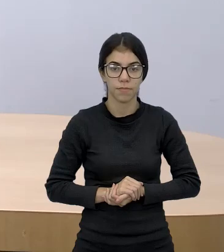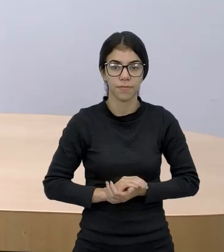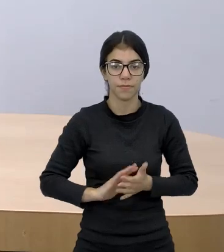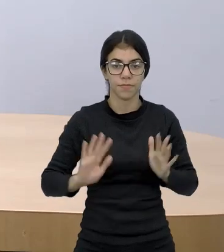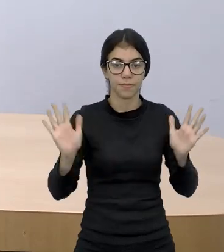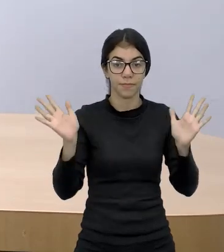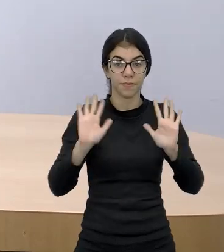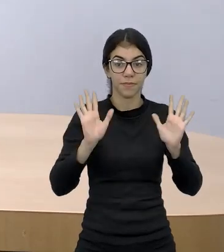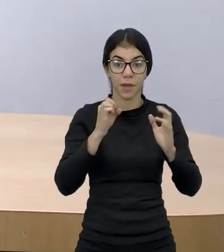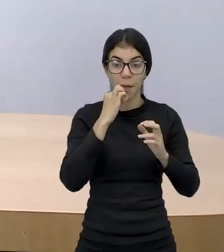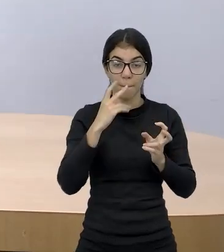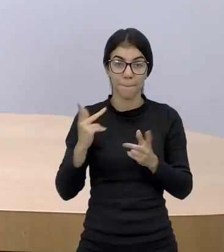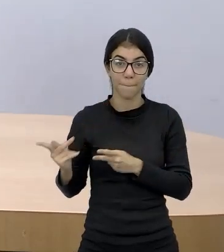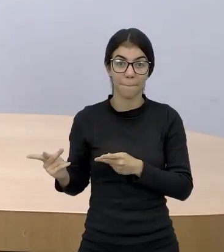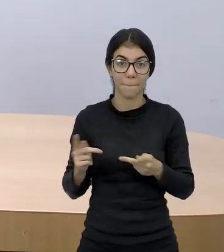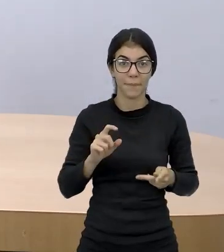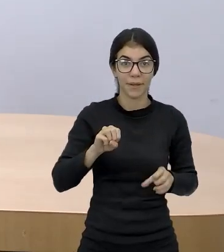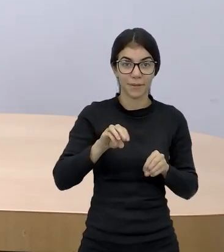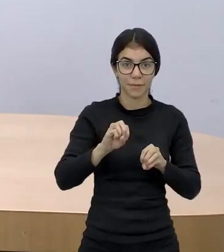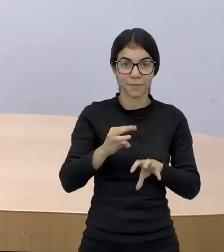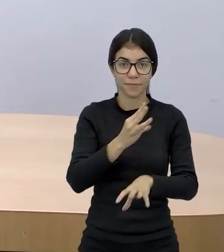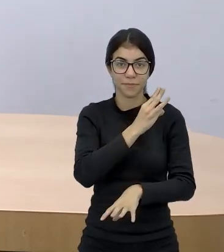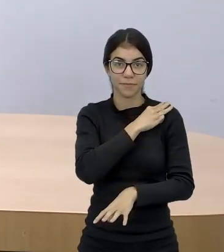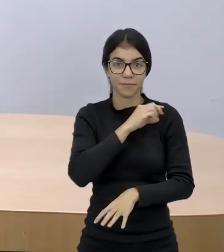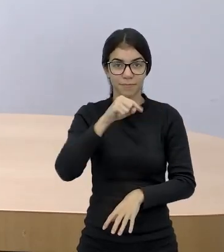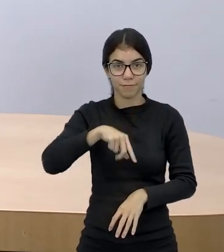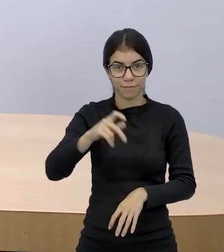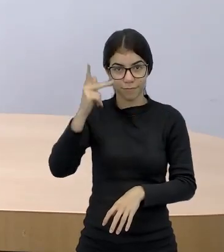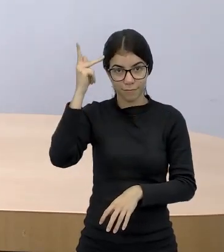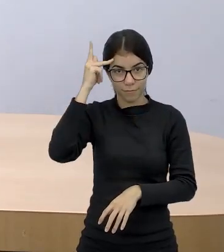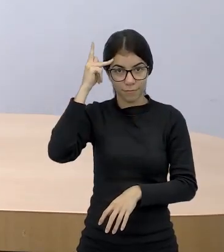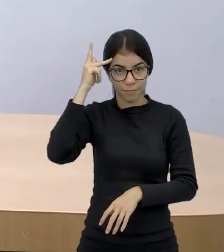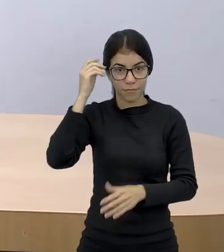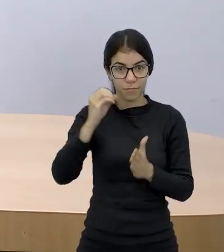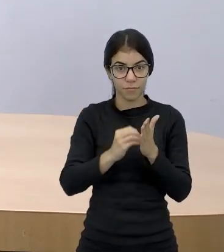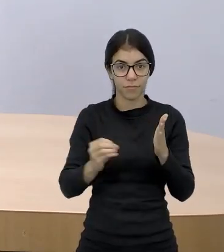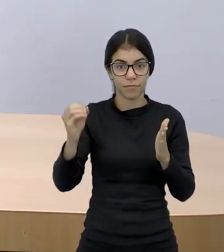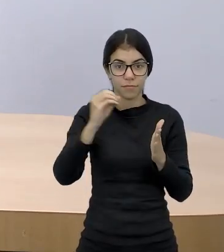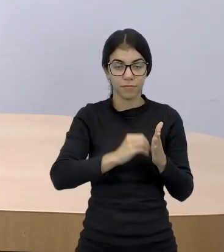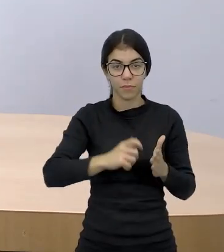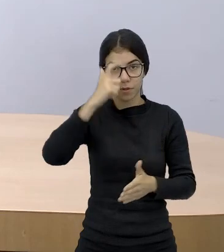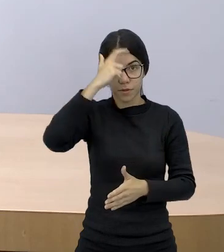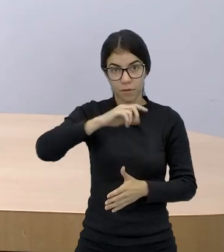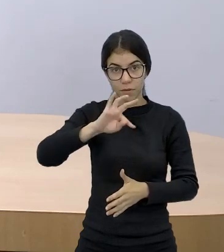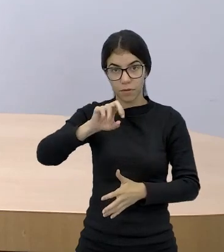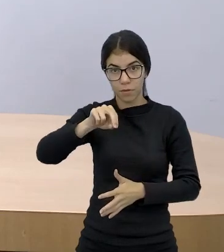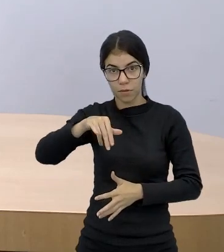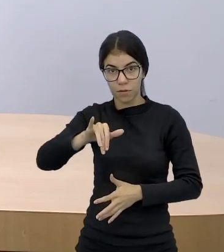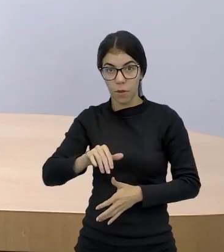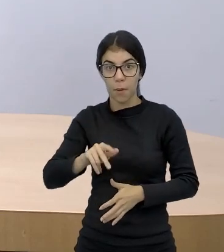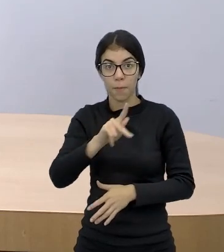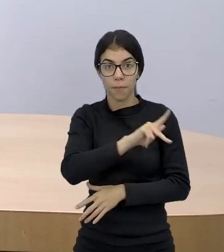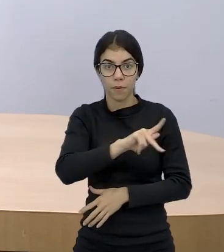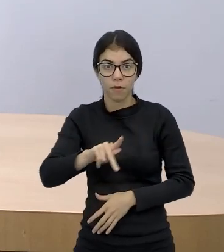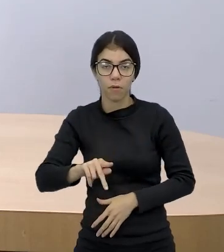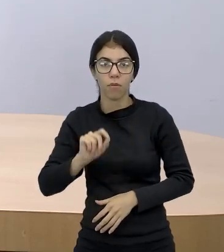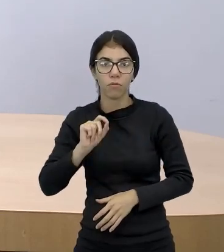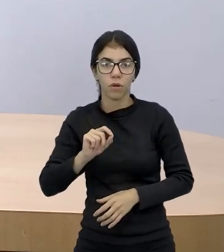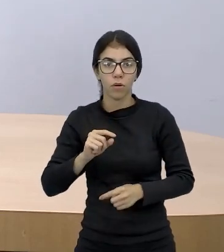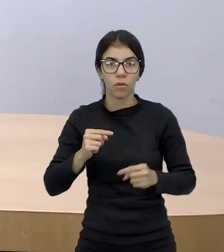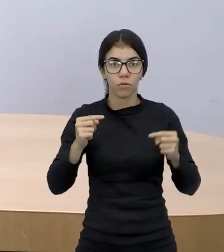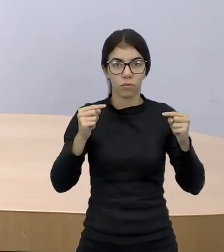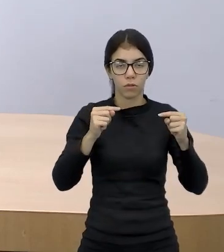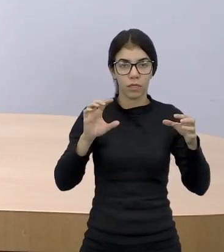Olá, sejam muito bem-vindos ao novo Ensino Médio de São Paulo, aqui no CMSP. Eu sou o Tony, o seu professor de conexões